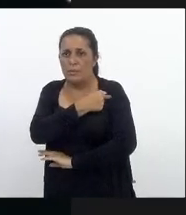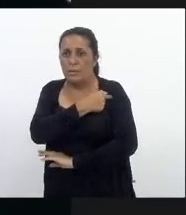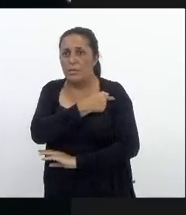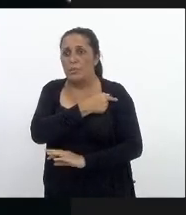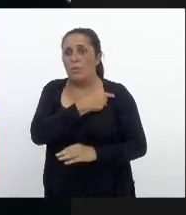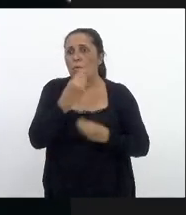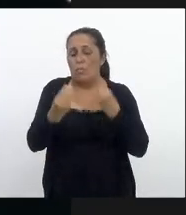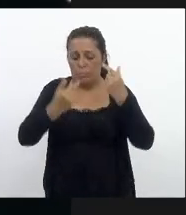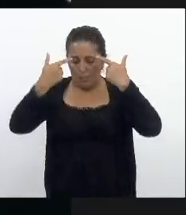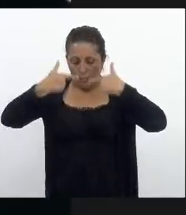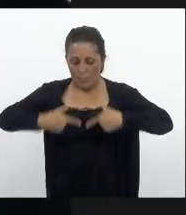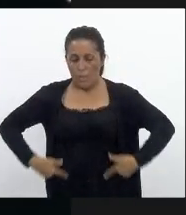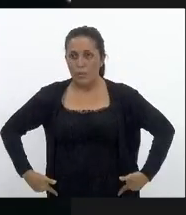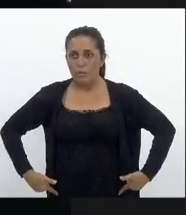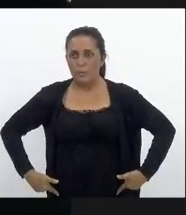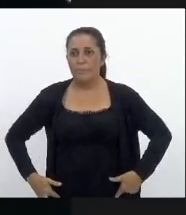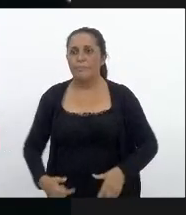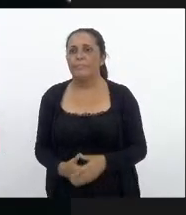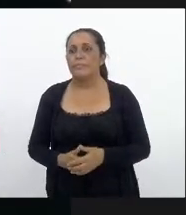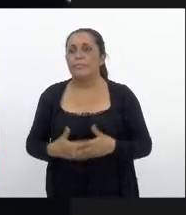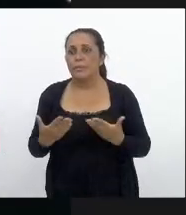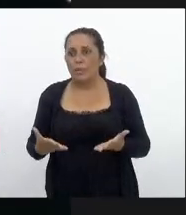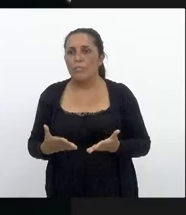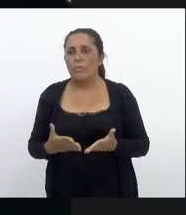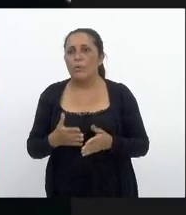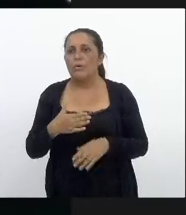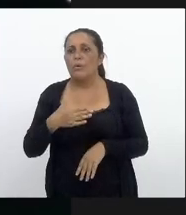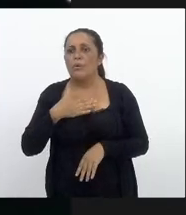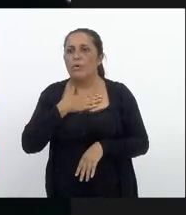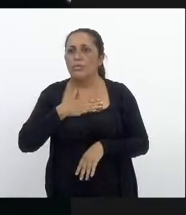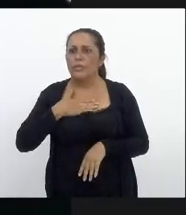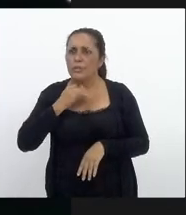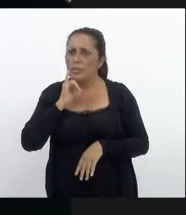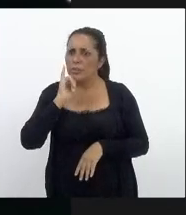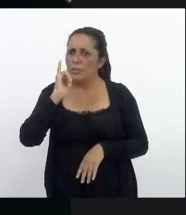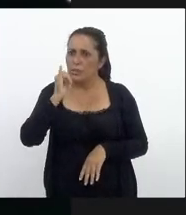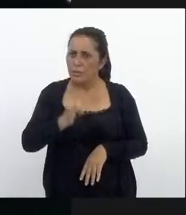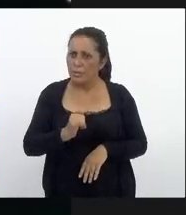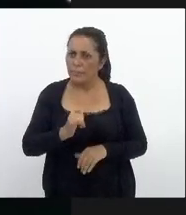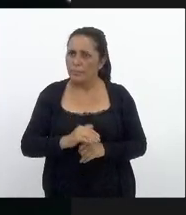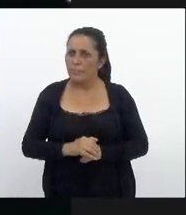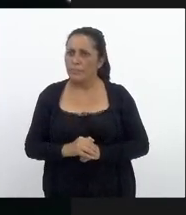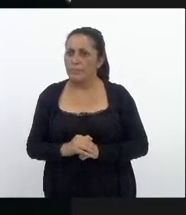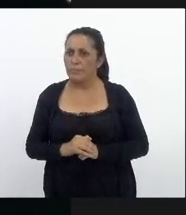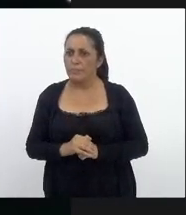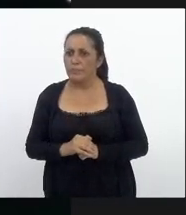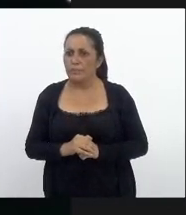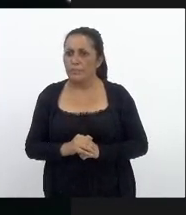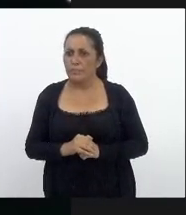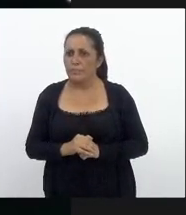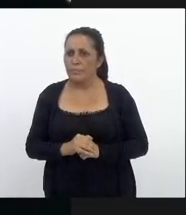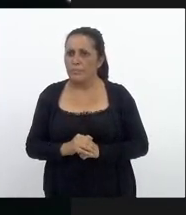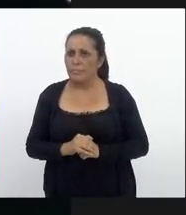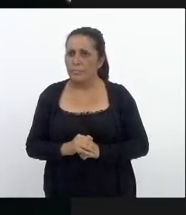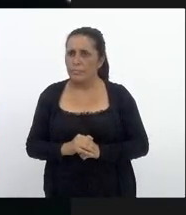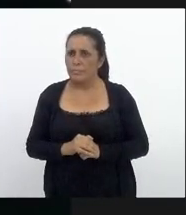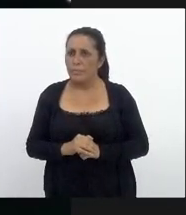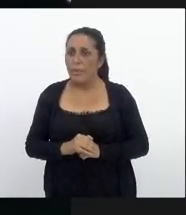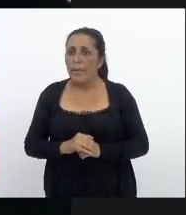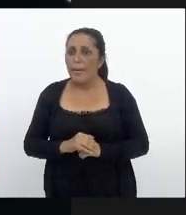de imunizado então eu gostaria de dizer gente que pelo menos